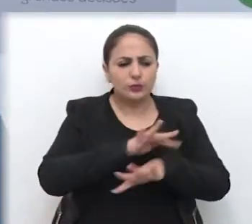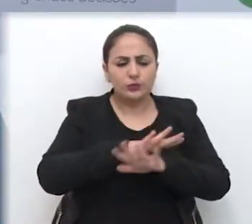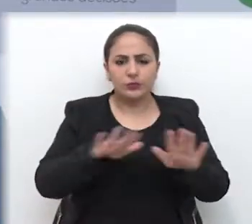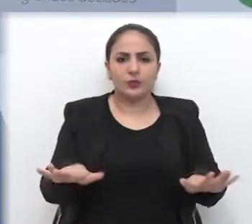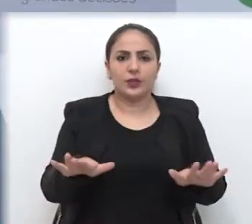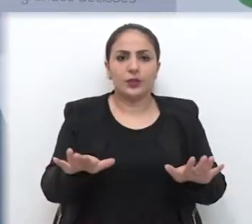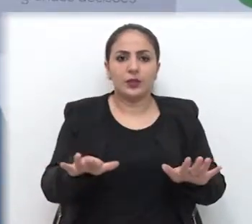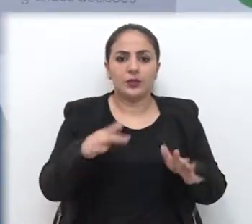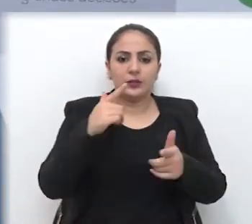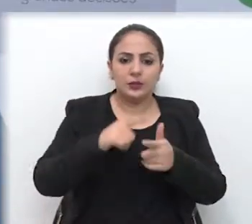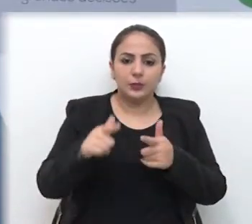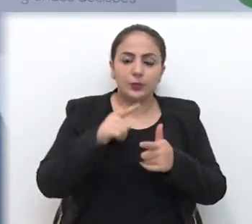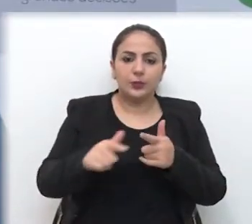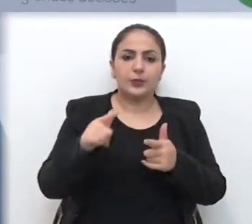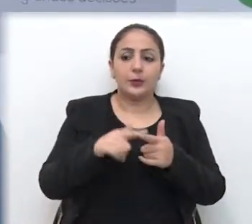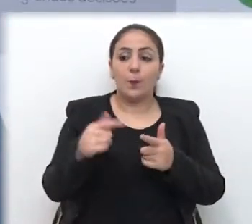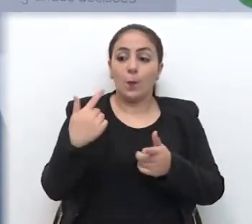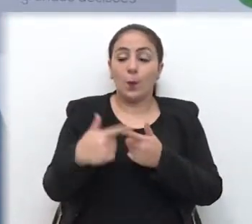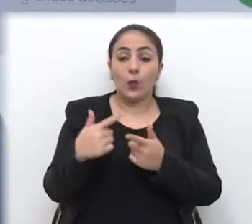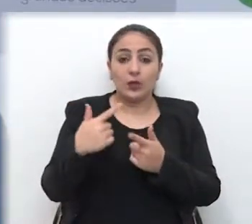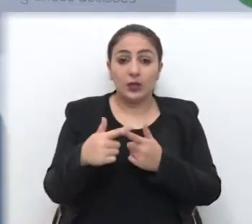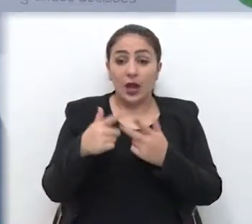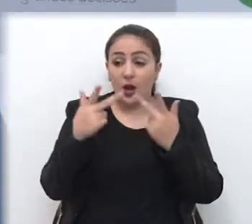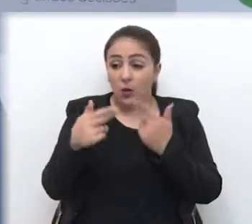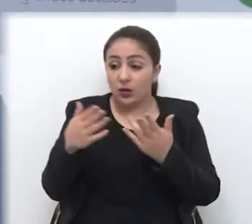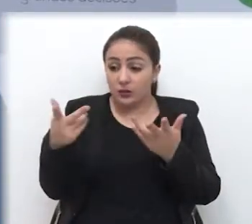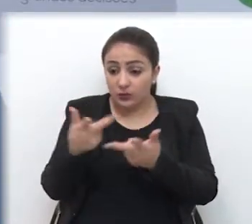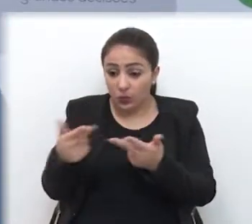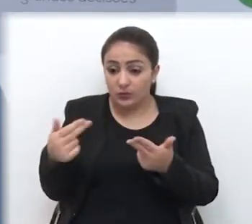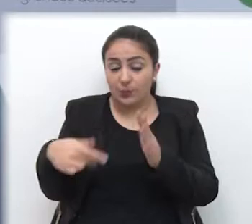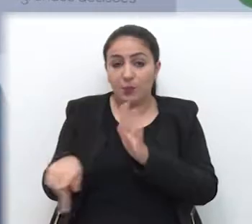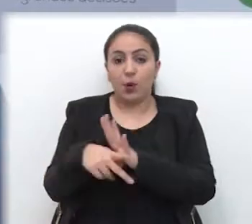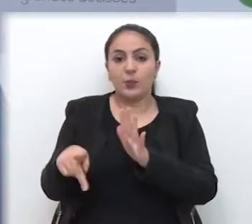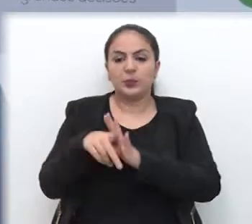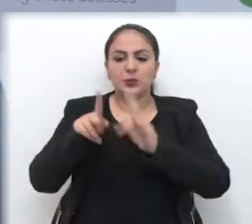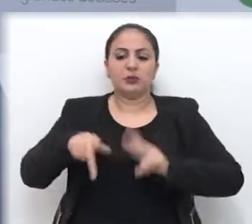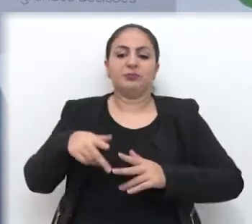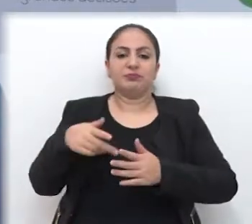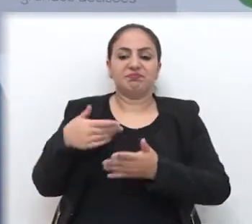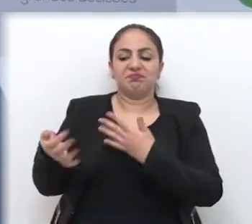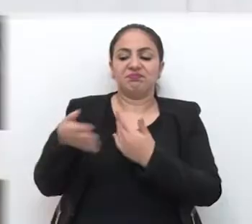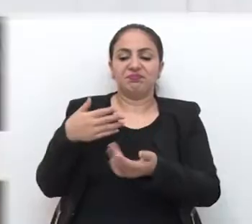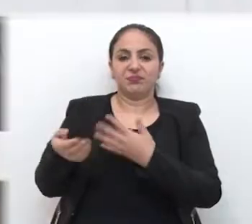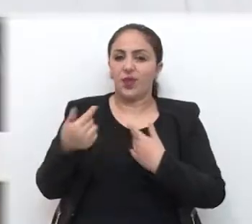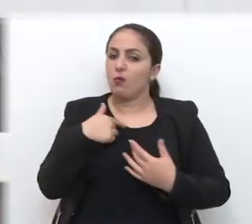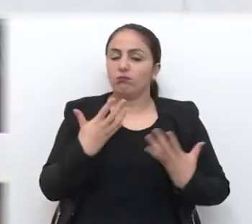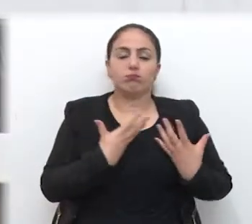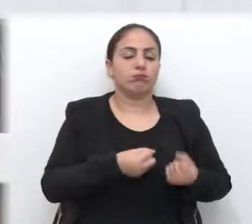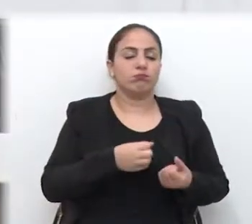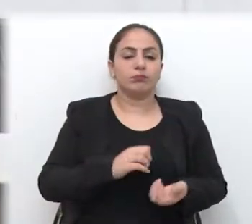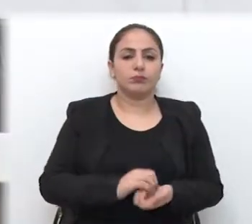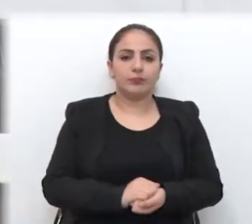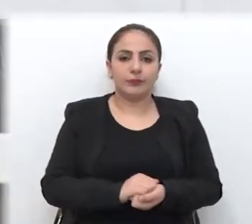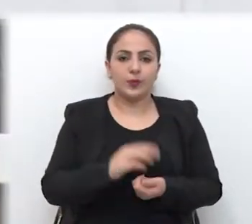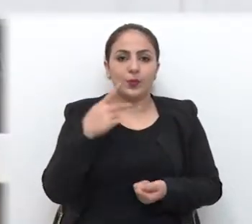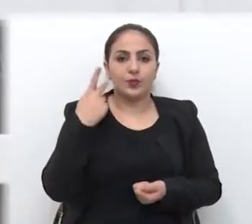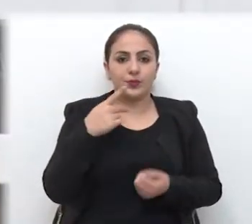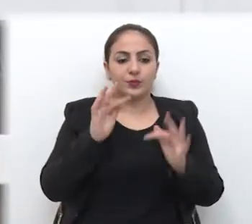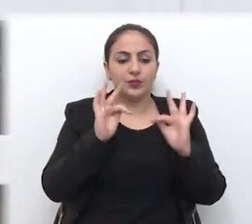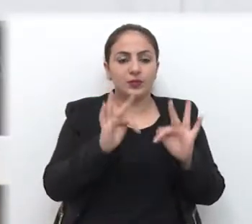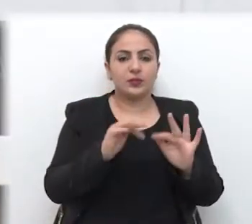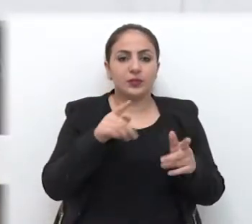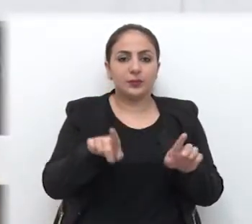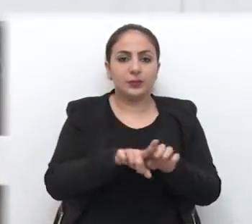levarmos balão. O que eles estão fazendo é coisa de moleque. E eu não aceito. O parlamentar encerrou o